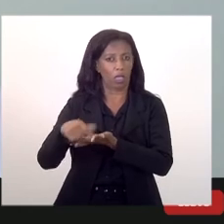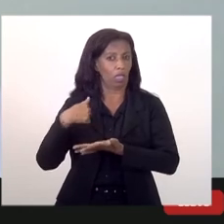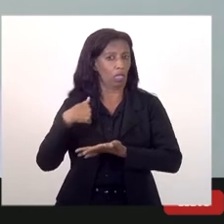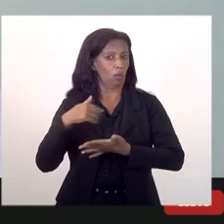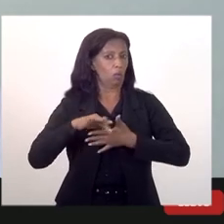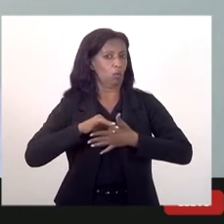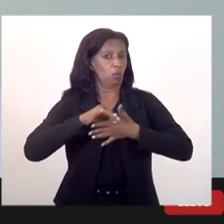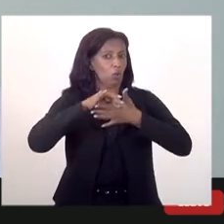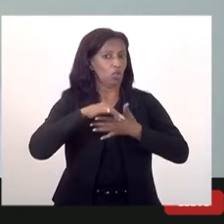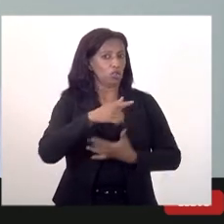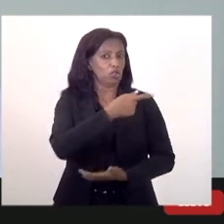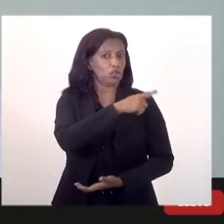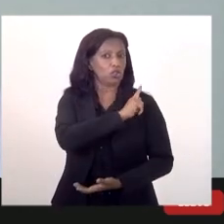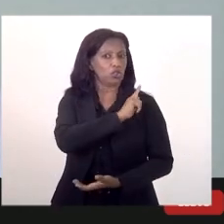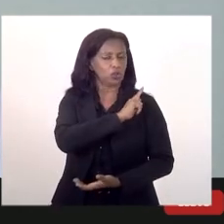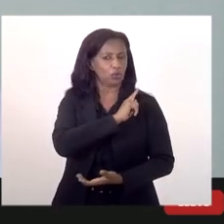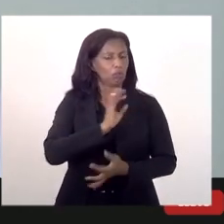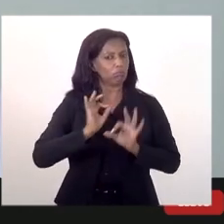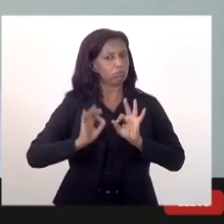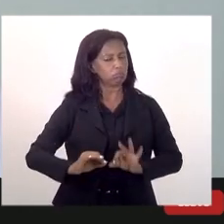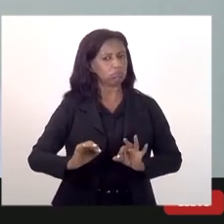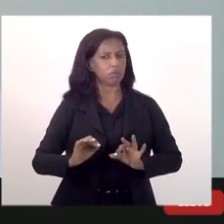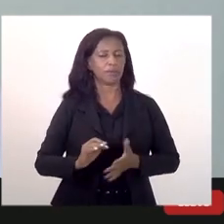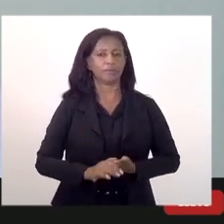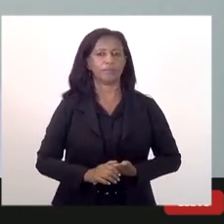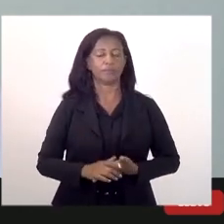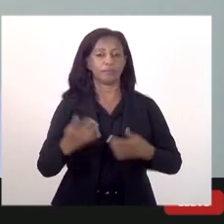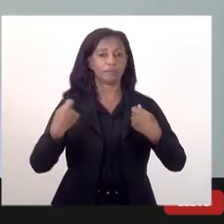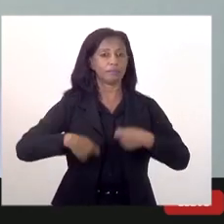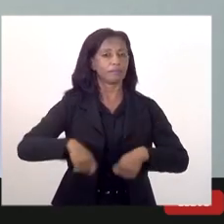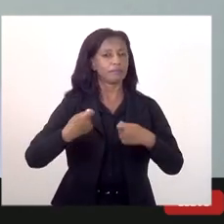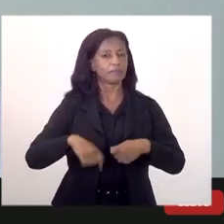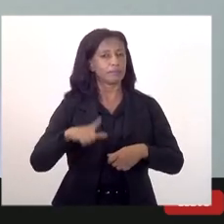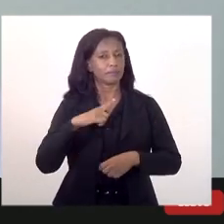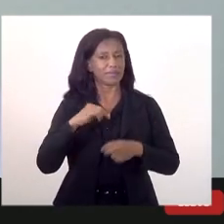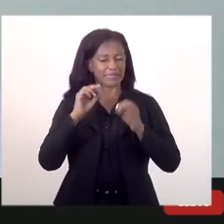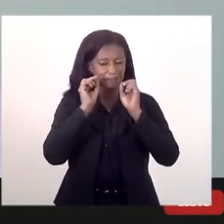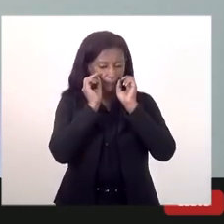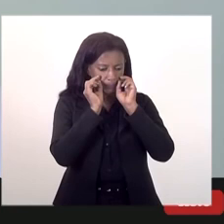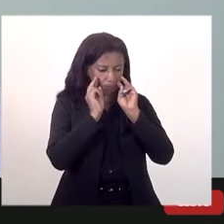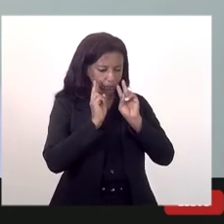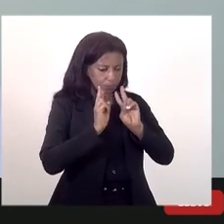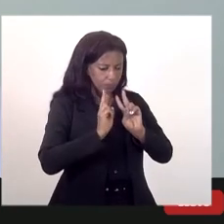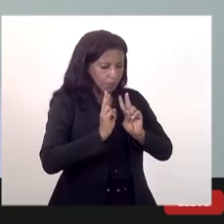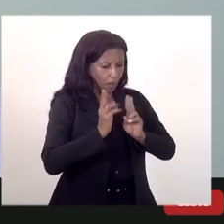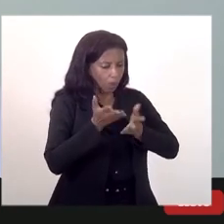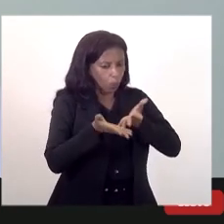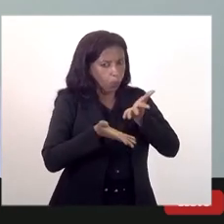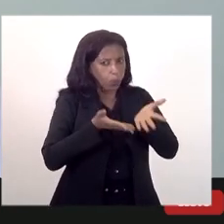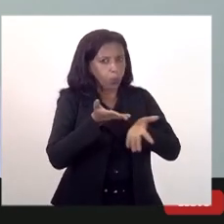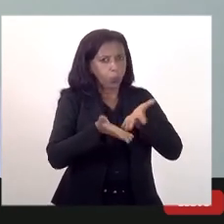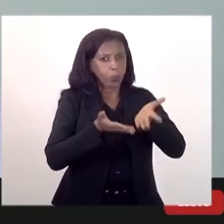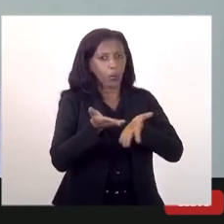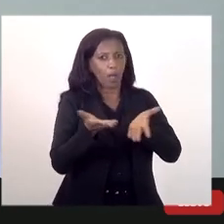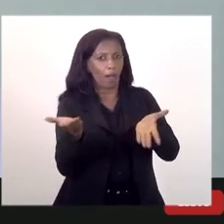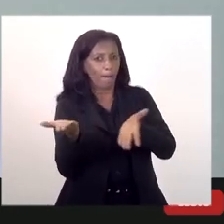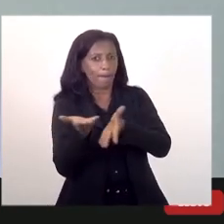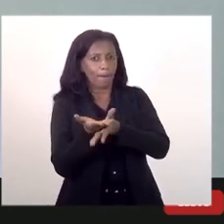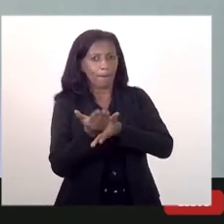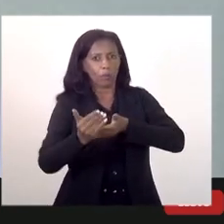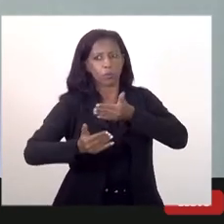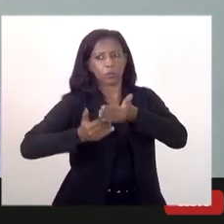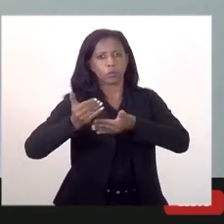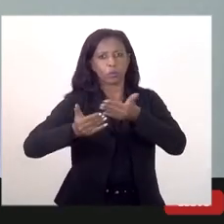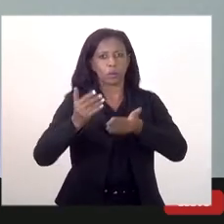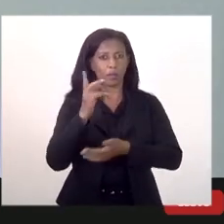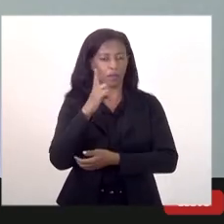dos gestores de fato é preciso ter um olhar para os processos é preciso ter um olhar